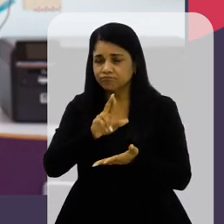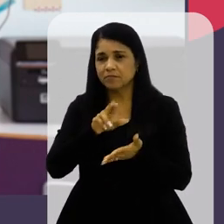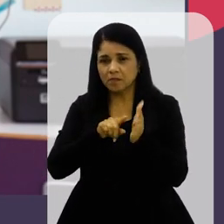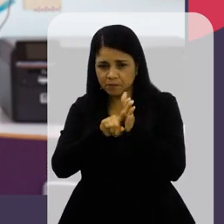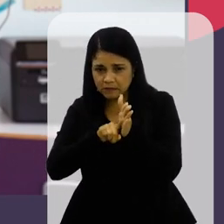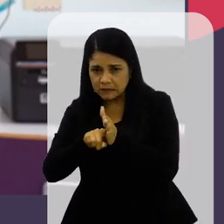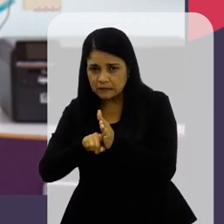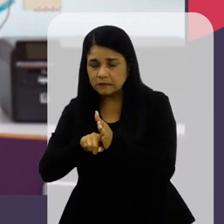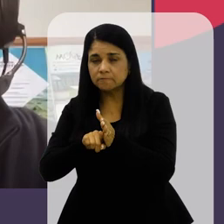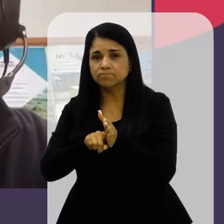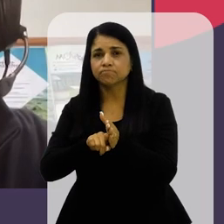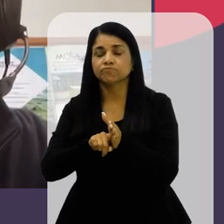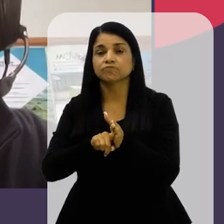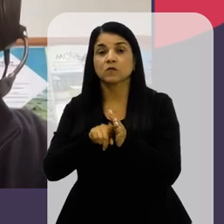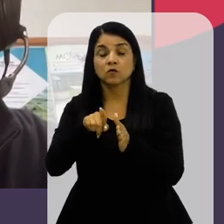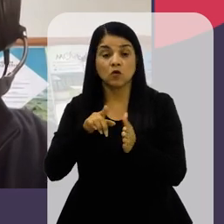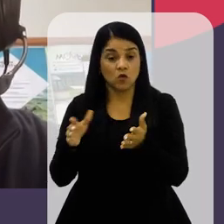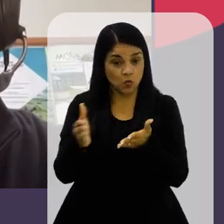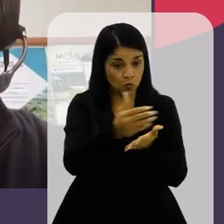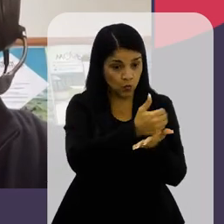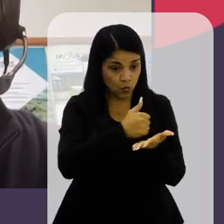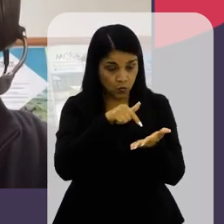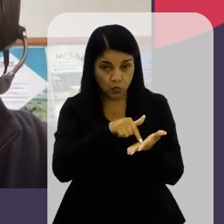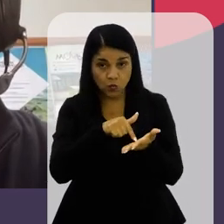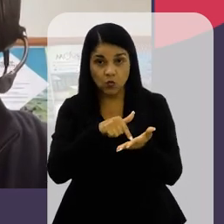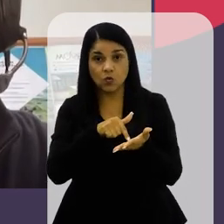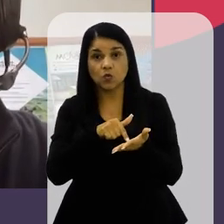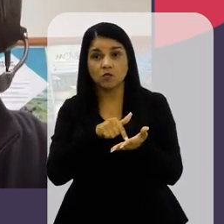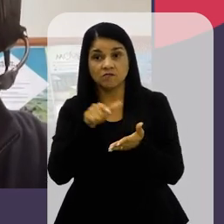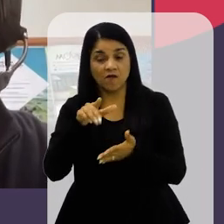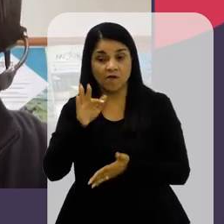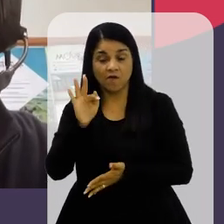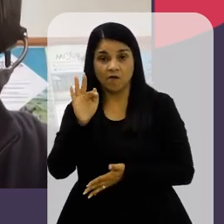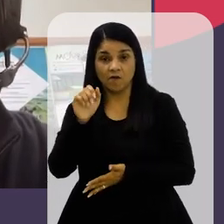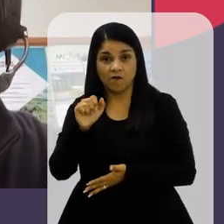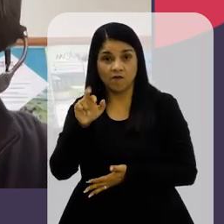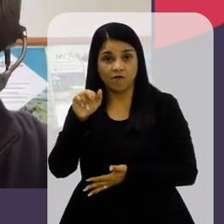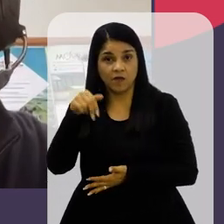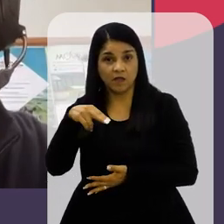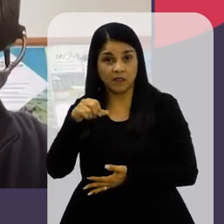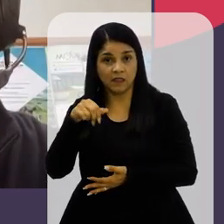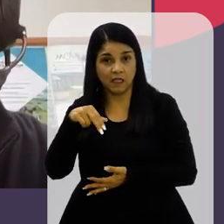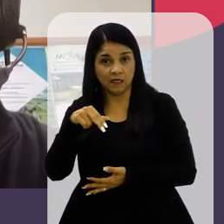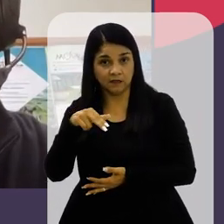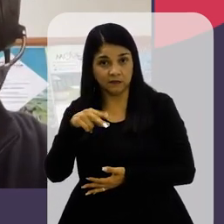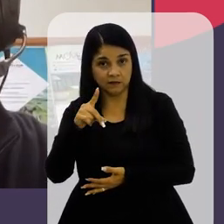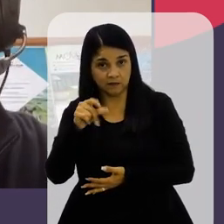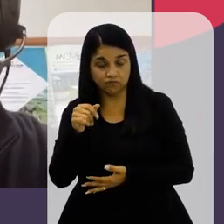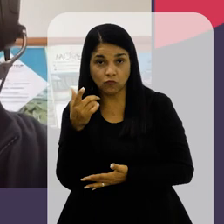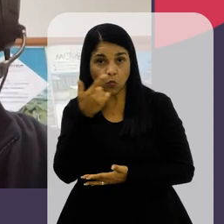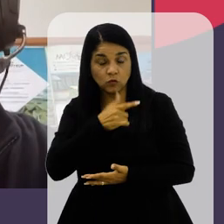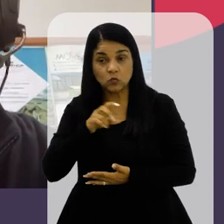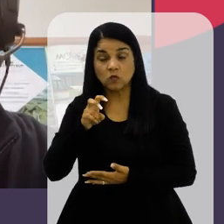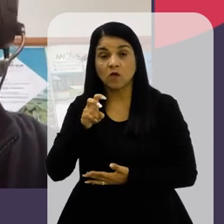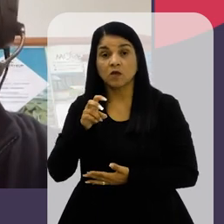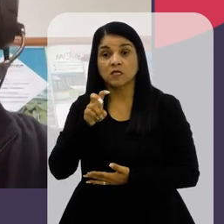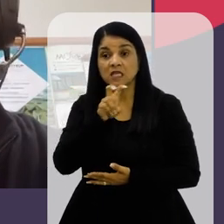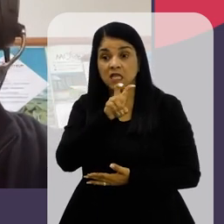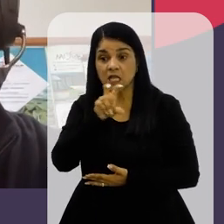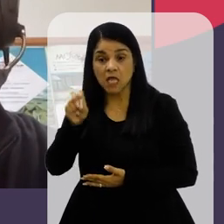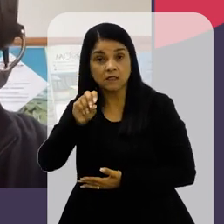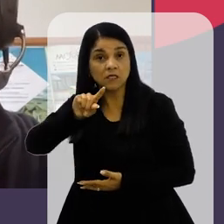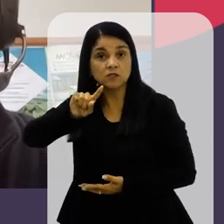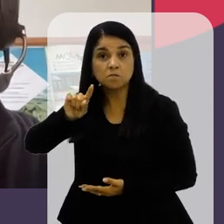A algumas conclusões O volume De dados Que Fernanda Obteve É brutal É enorme São quase 500 mil